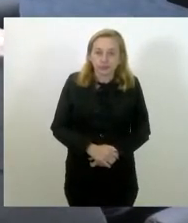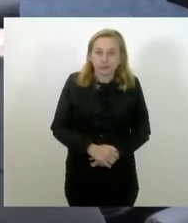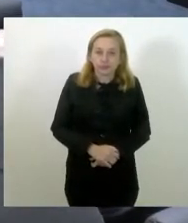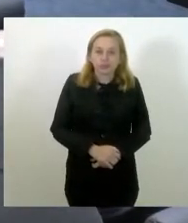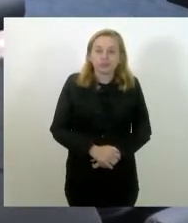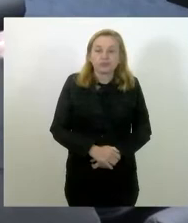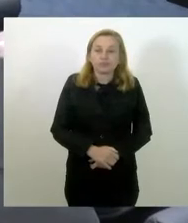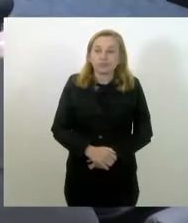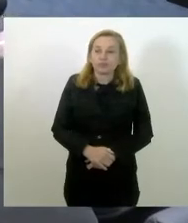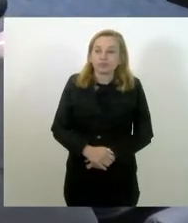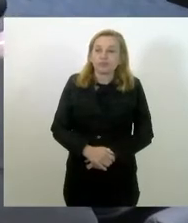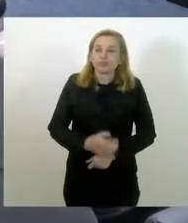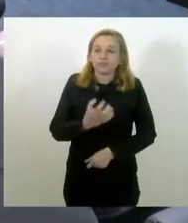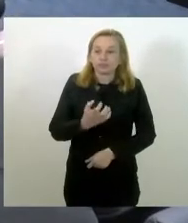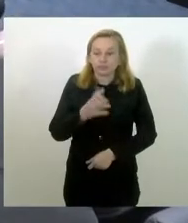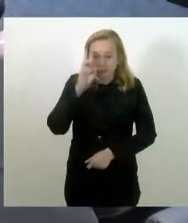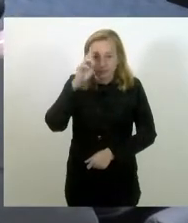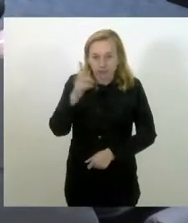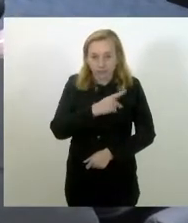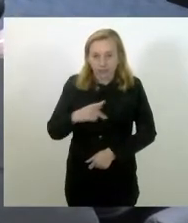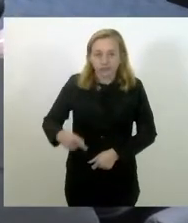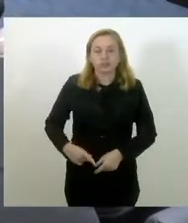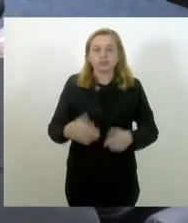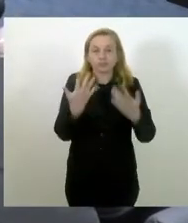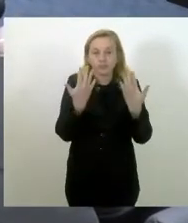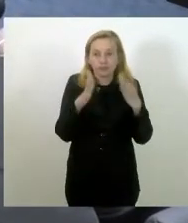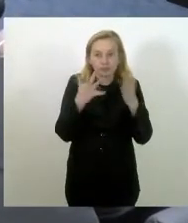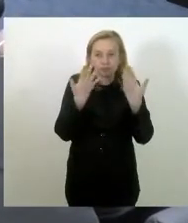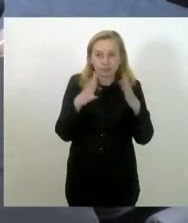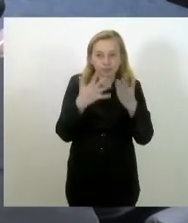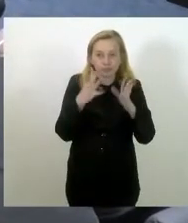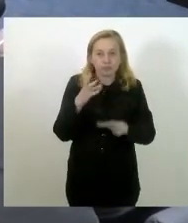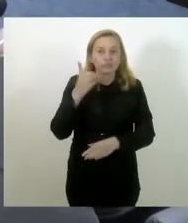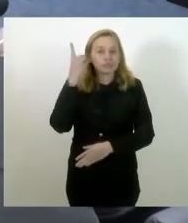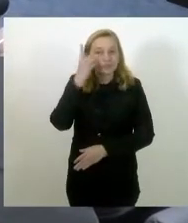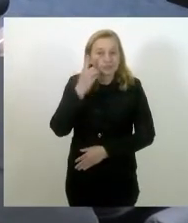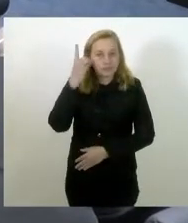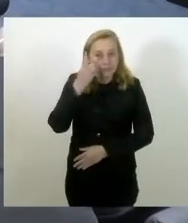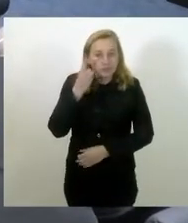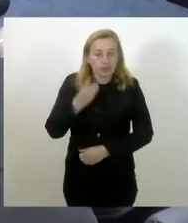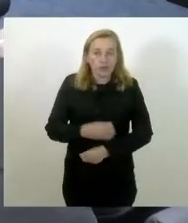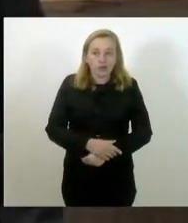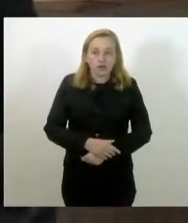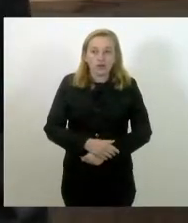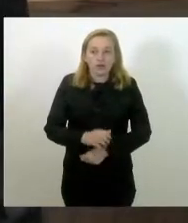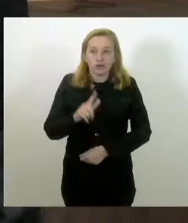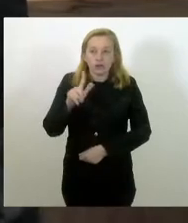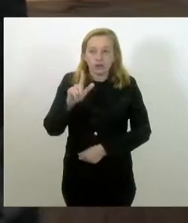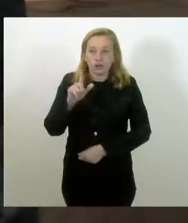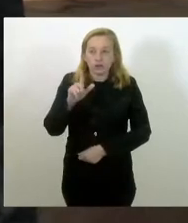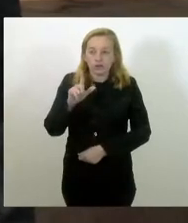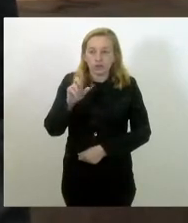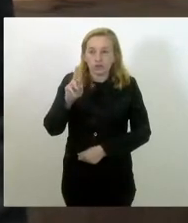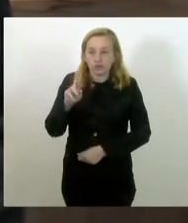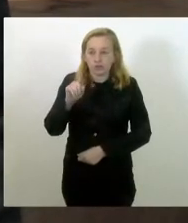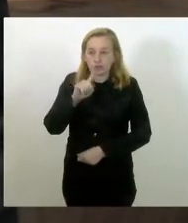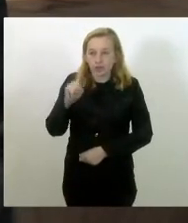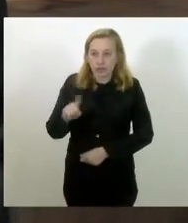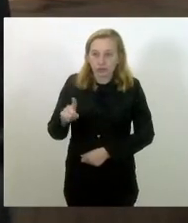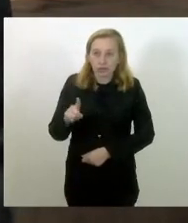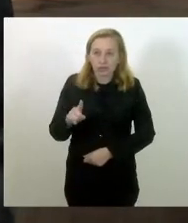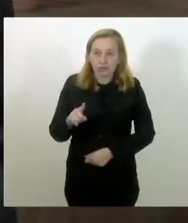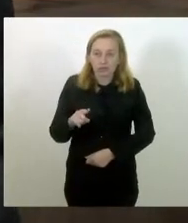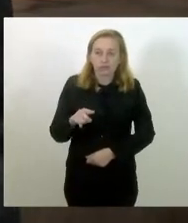Queria, senhor presidente, aqui parabenizar o deputado, Luiz Martins, por esse